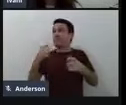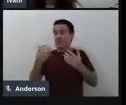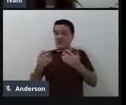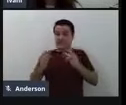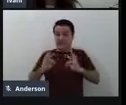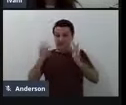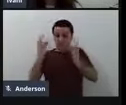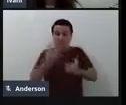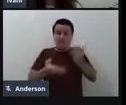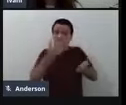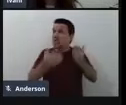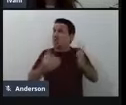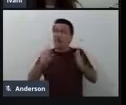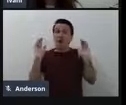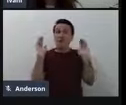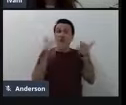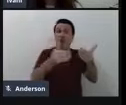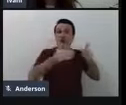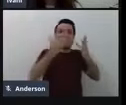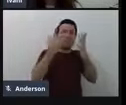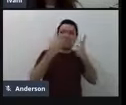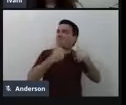para a infância, por exemplo.